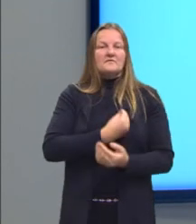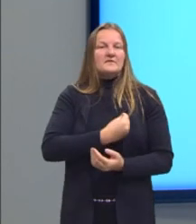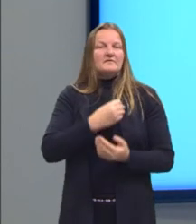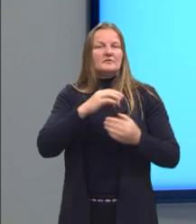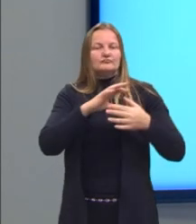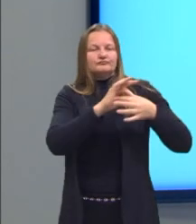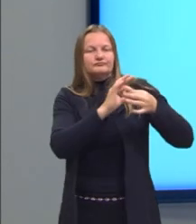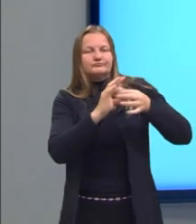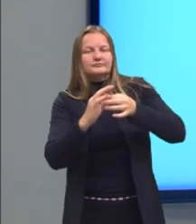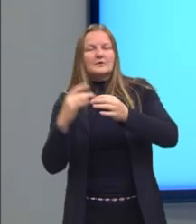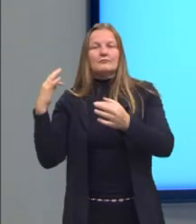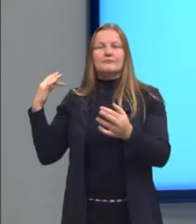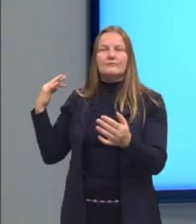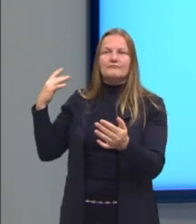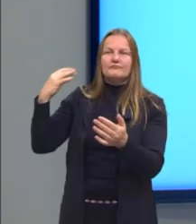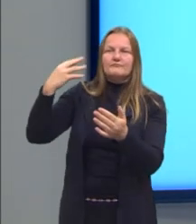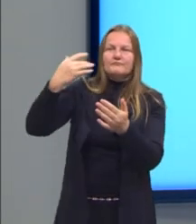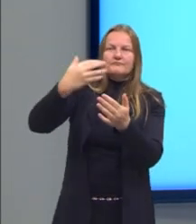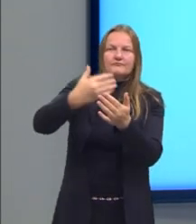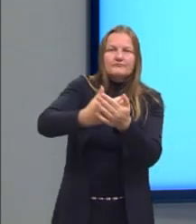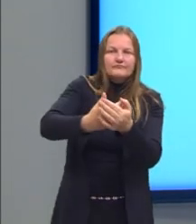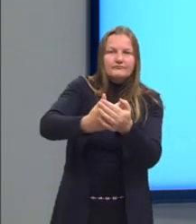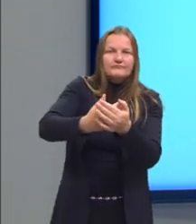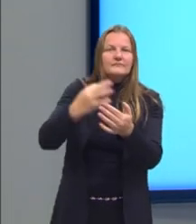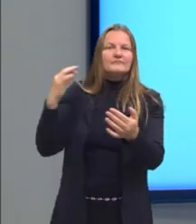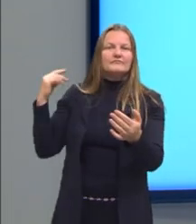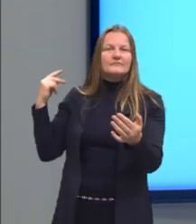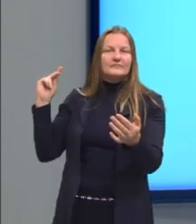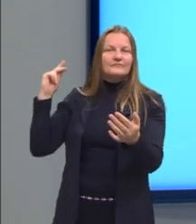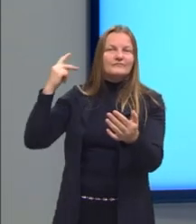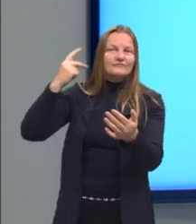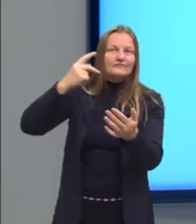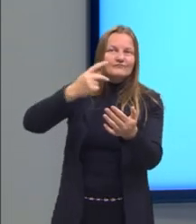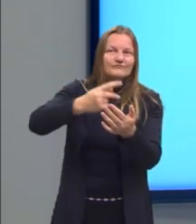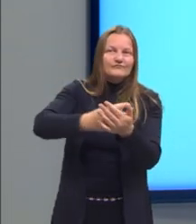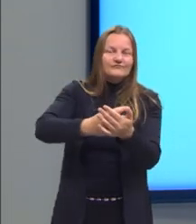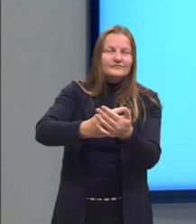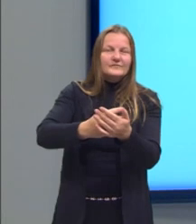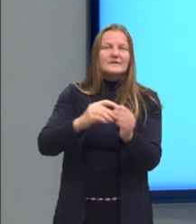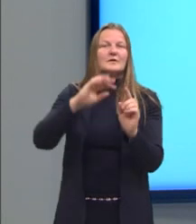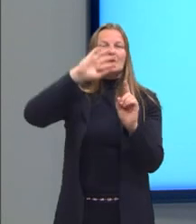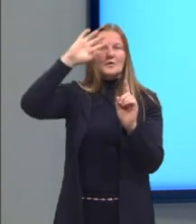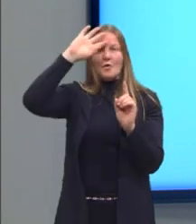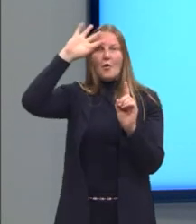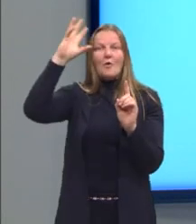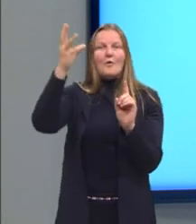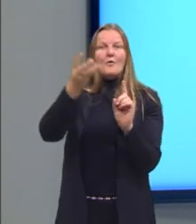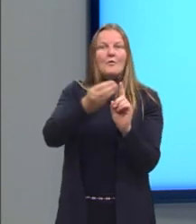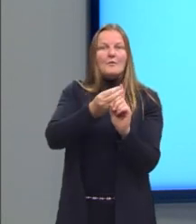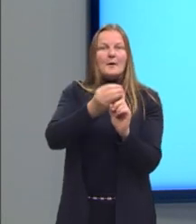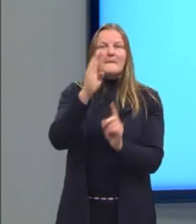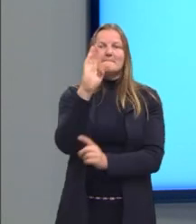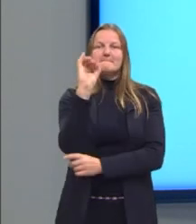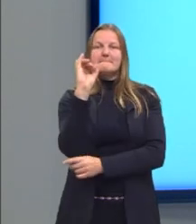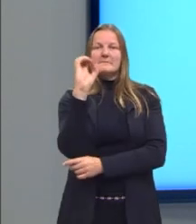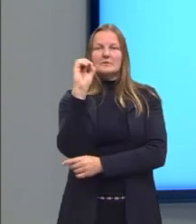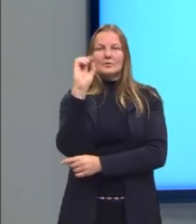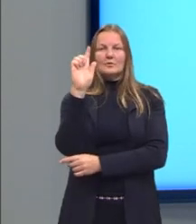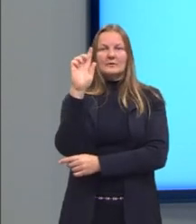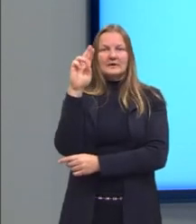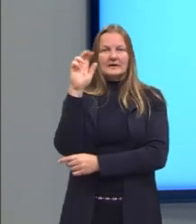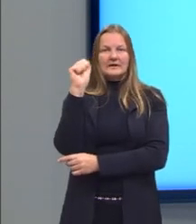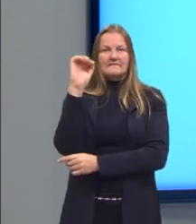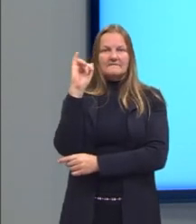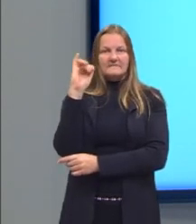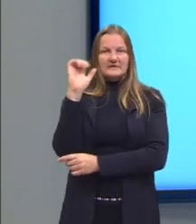isso. É a nossa linha do tempo. Uma biografia, geralmente, vai nos dar